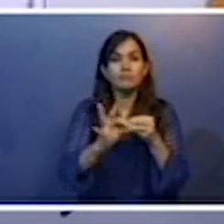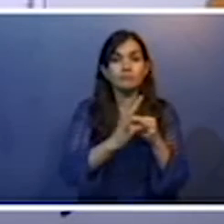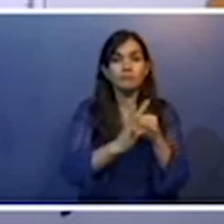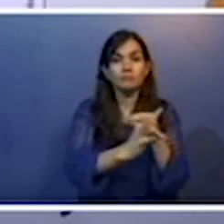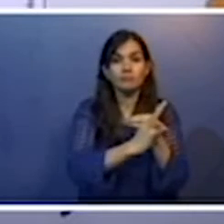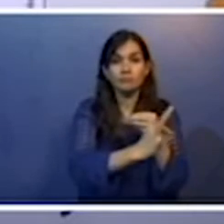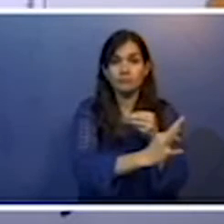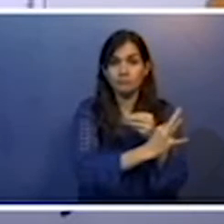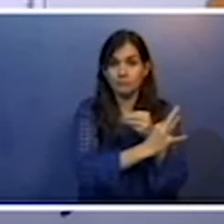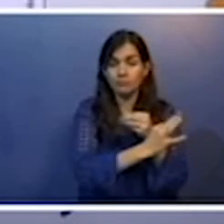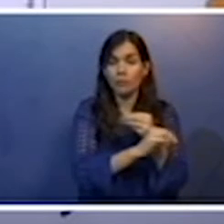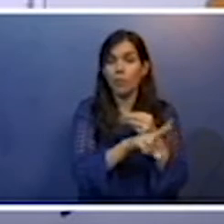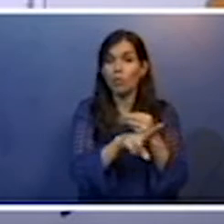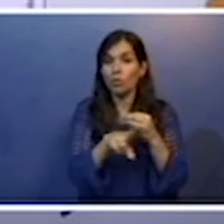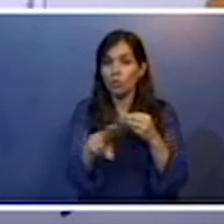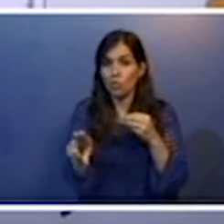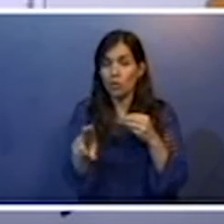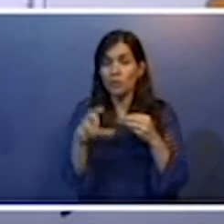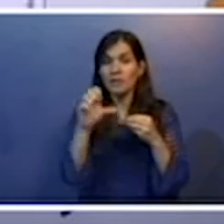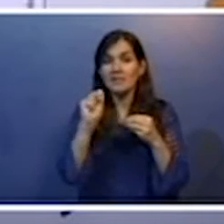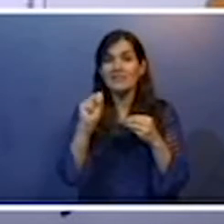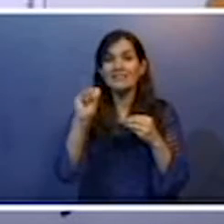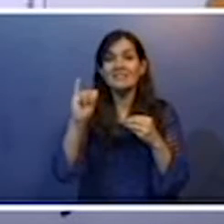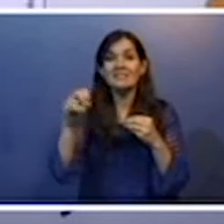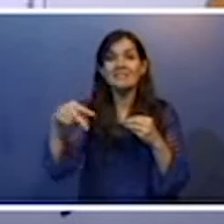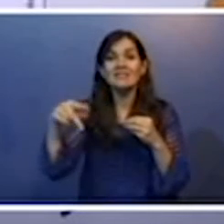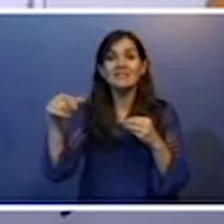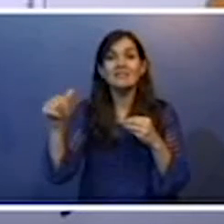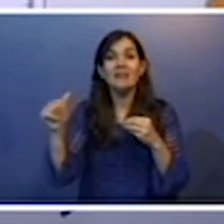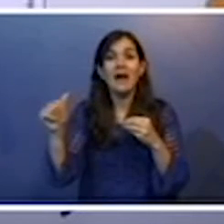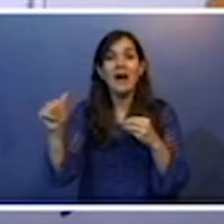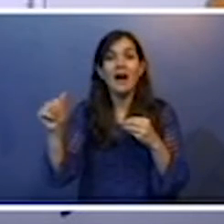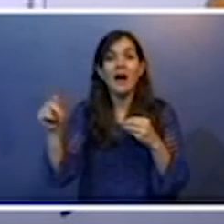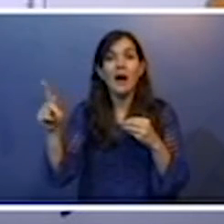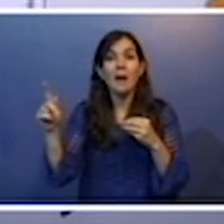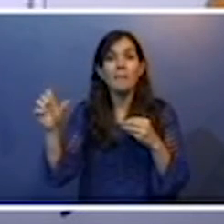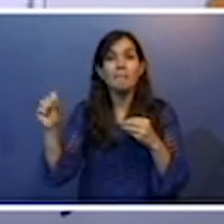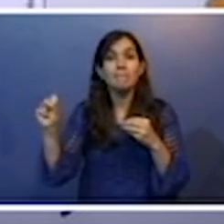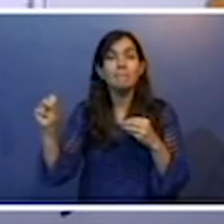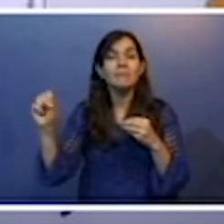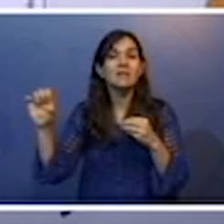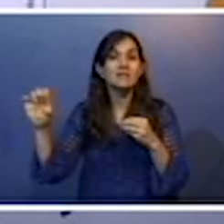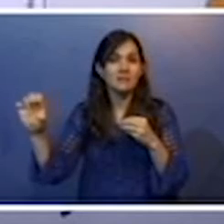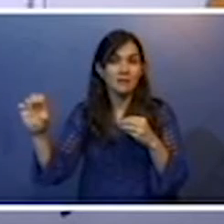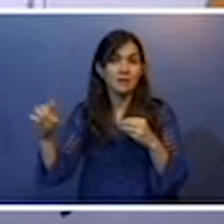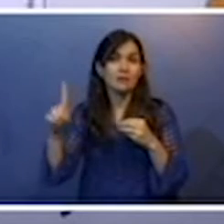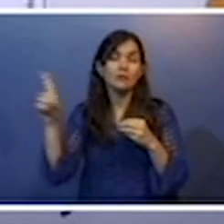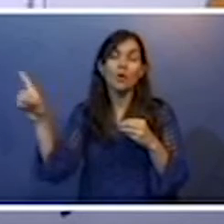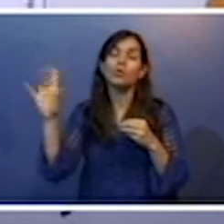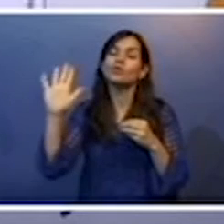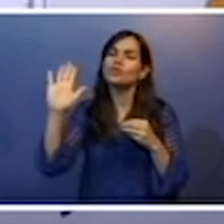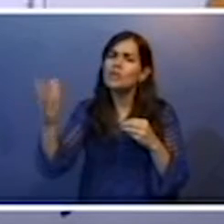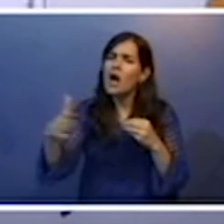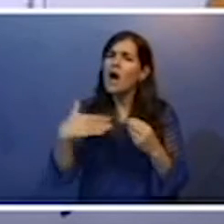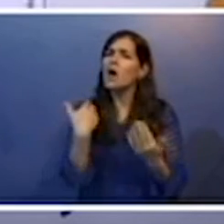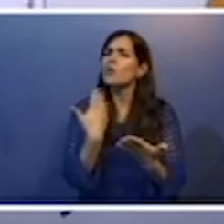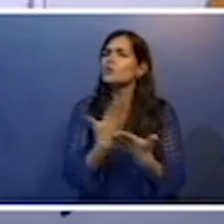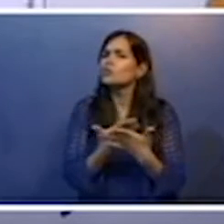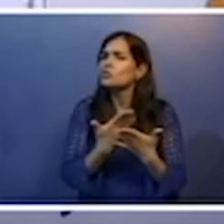eles, nas chamadas sinapses. Isso aqui, gente, já é o estudo científico que